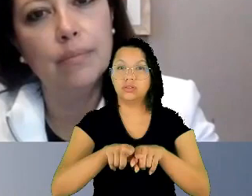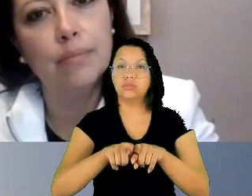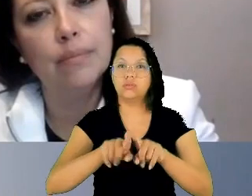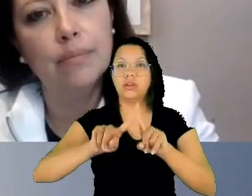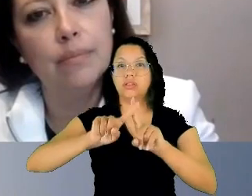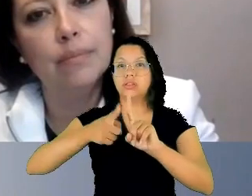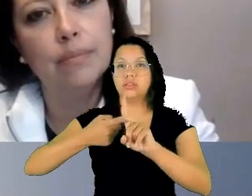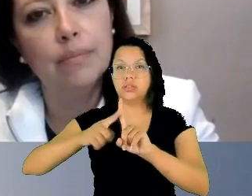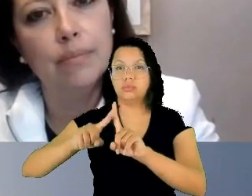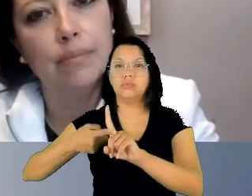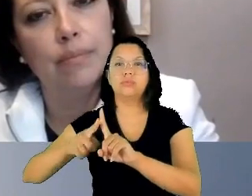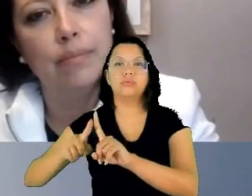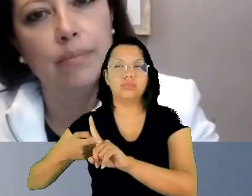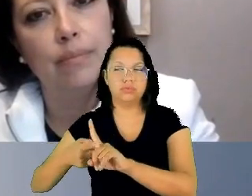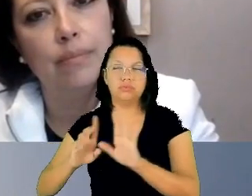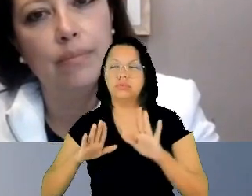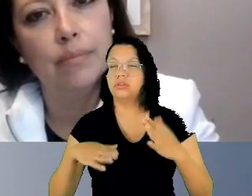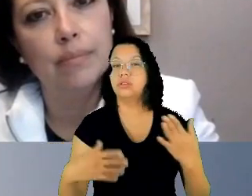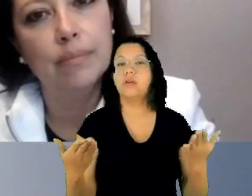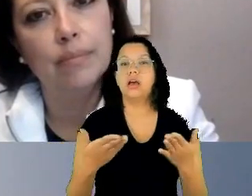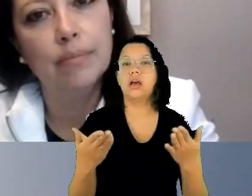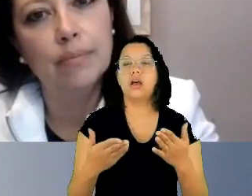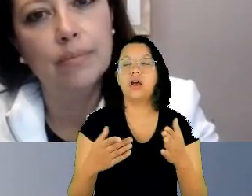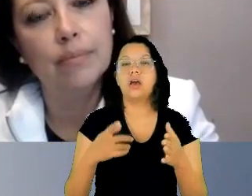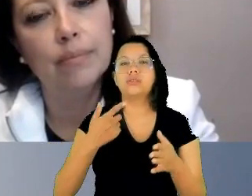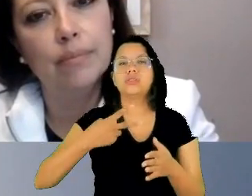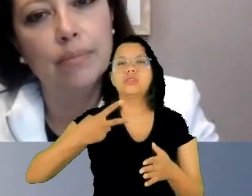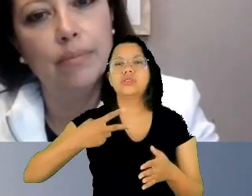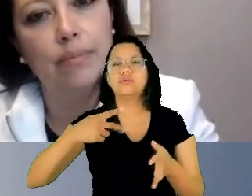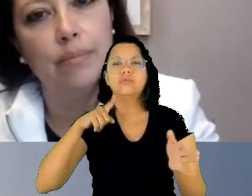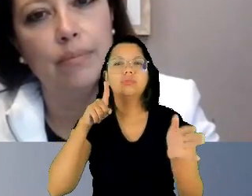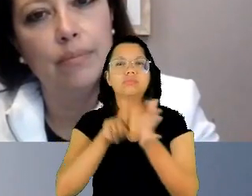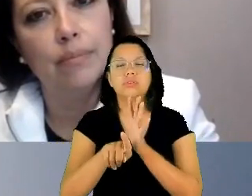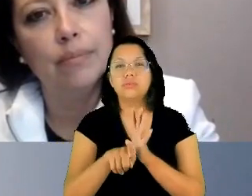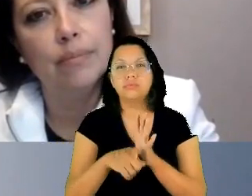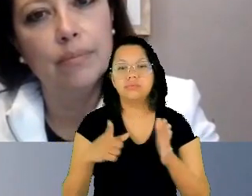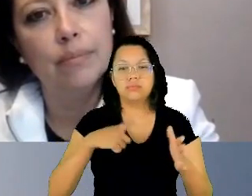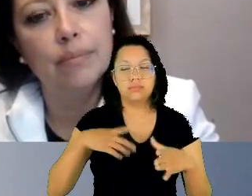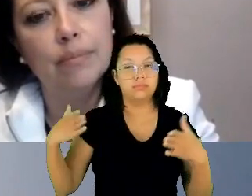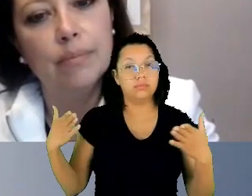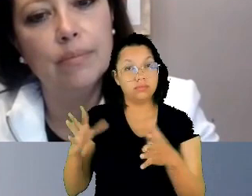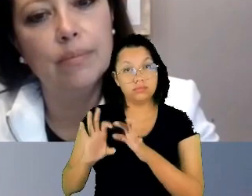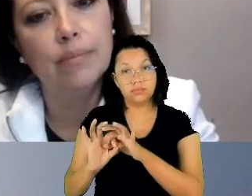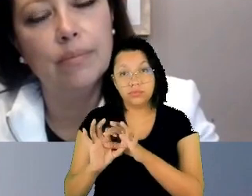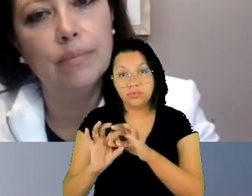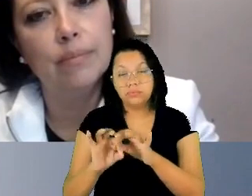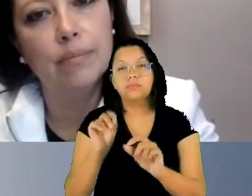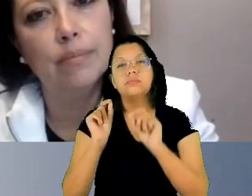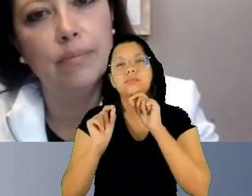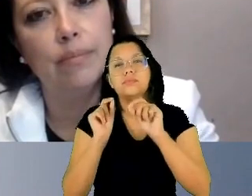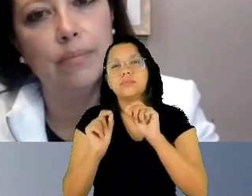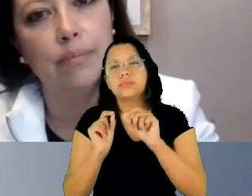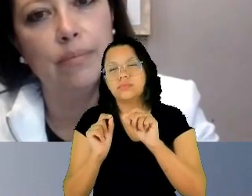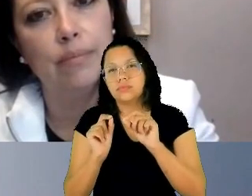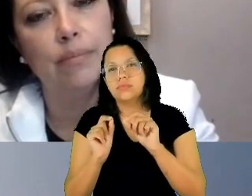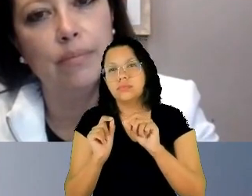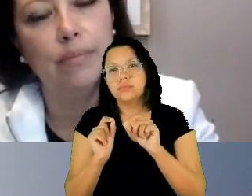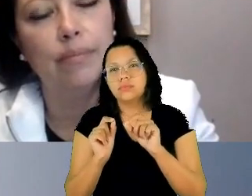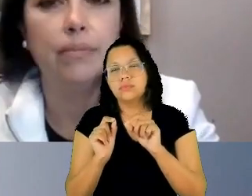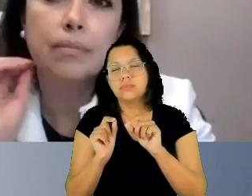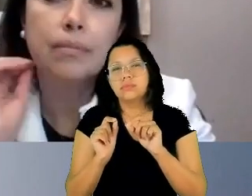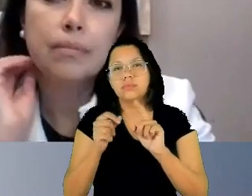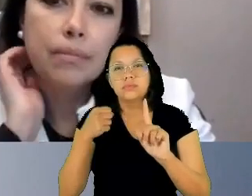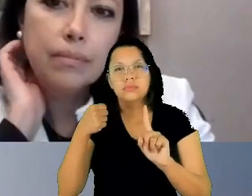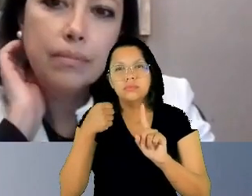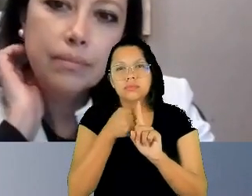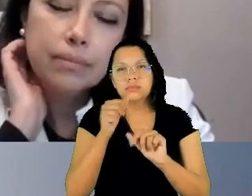pergunta, tendo em vista este contexto, qual é o legado, qual é o impacto transformador do